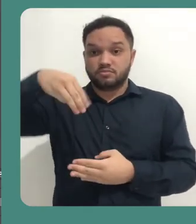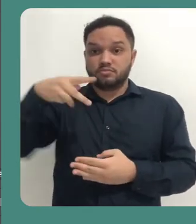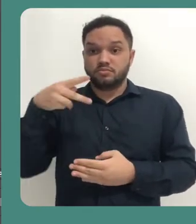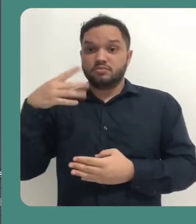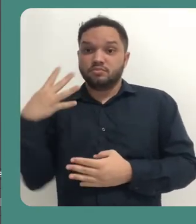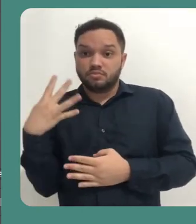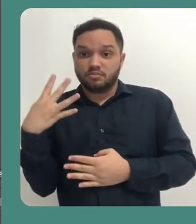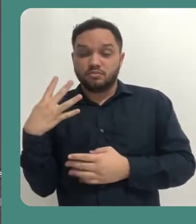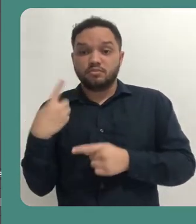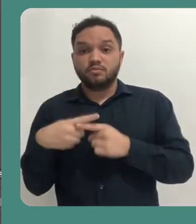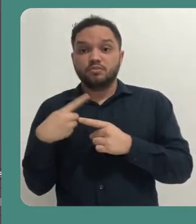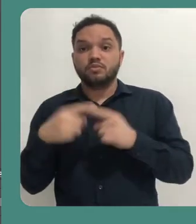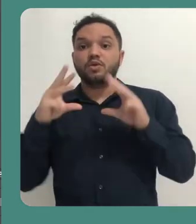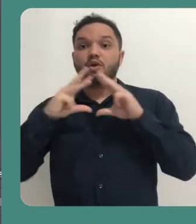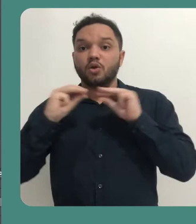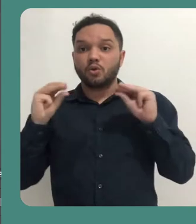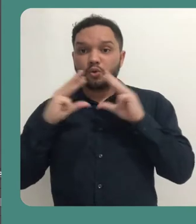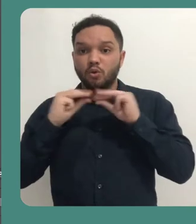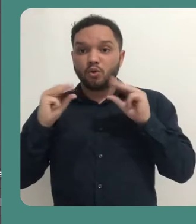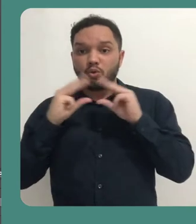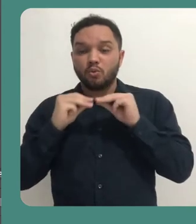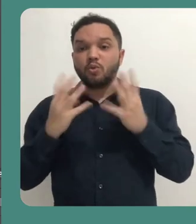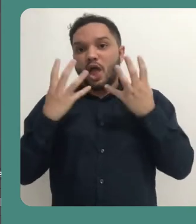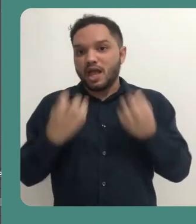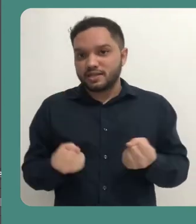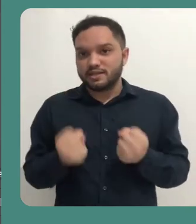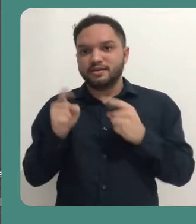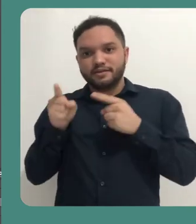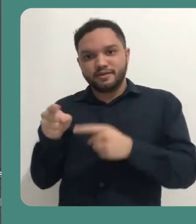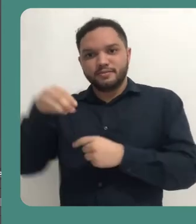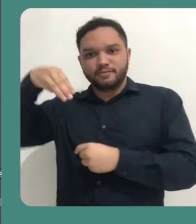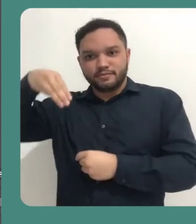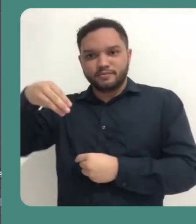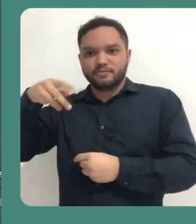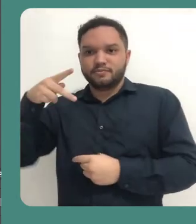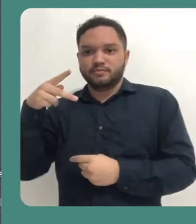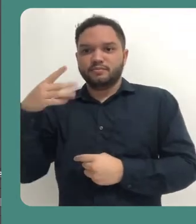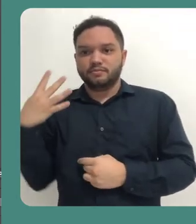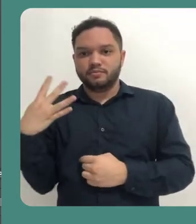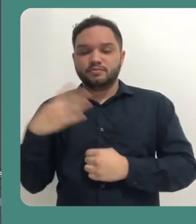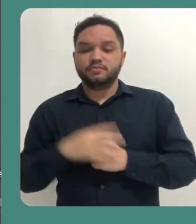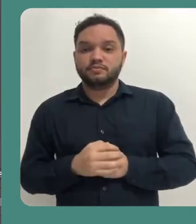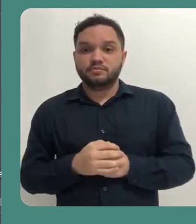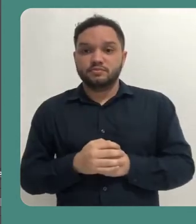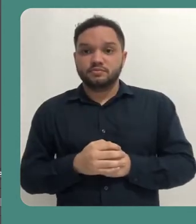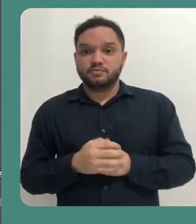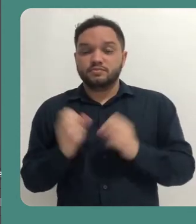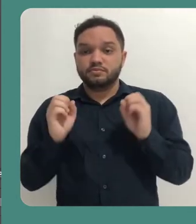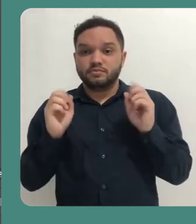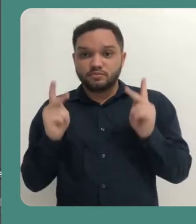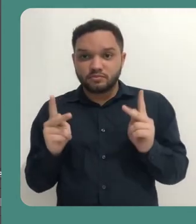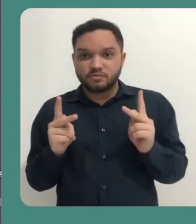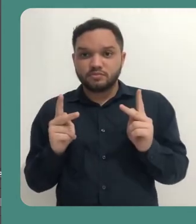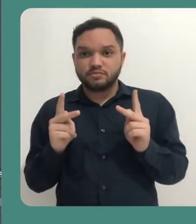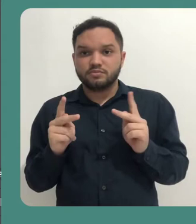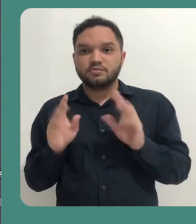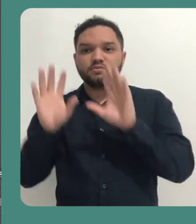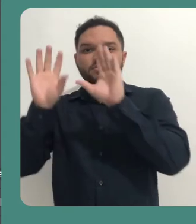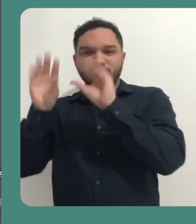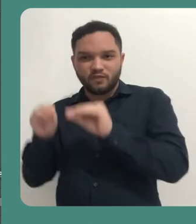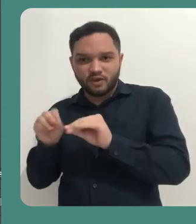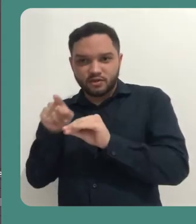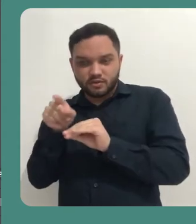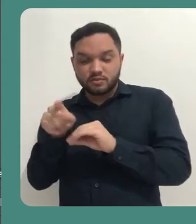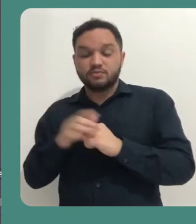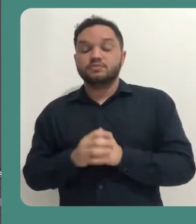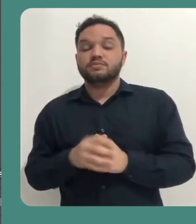MP4, uma vez que o Moodle tem já uma aderência a esse formato. Finalizado, então, baixa fechar esta